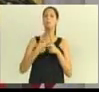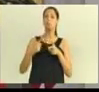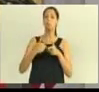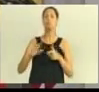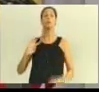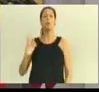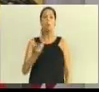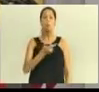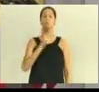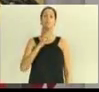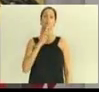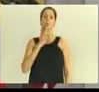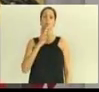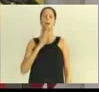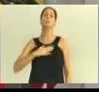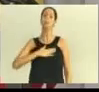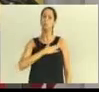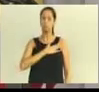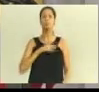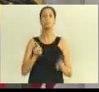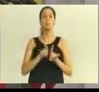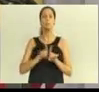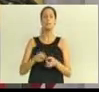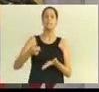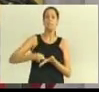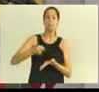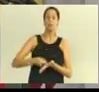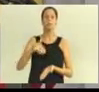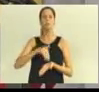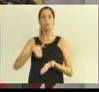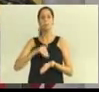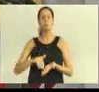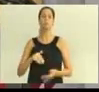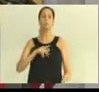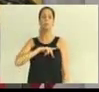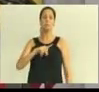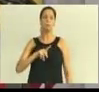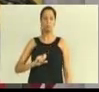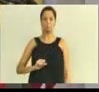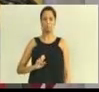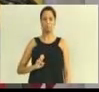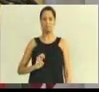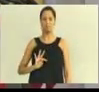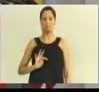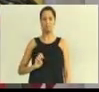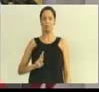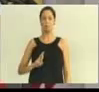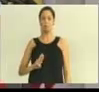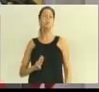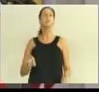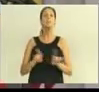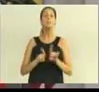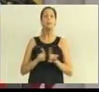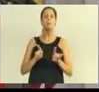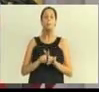e o prefeito Napoleão tem diariamente exigido do seu secretariado, do presidente do CETEB, da empresa responsável, as execuções